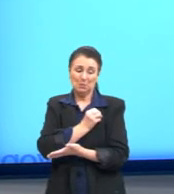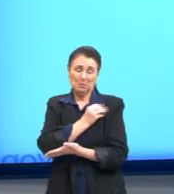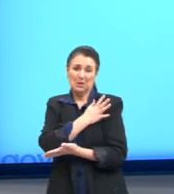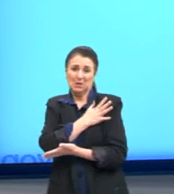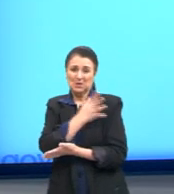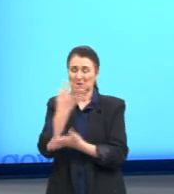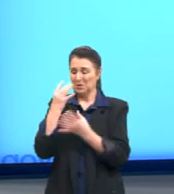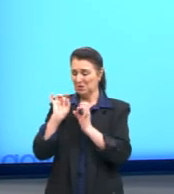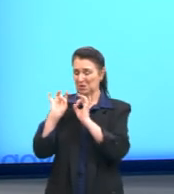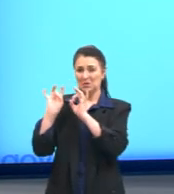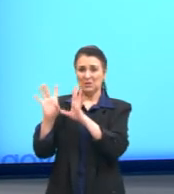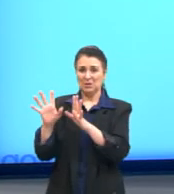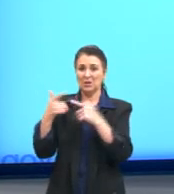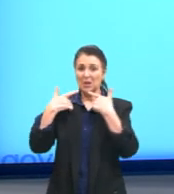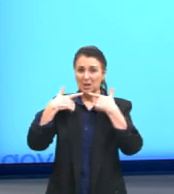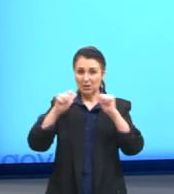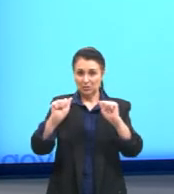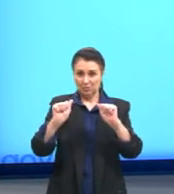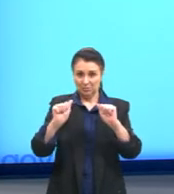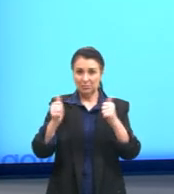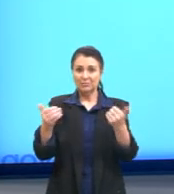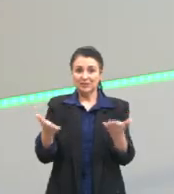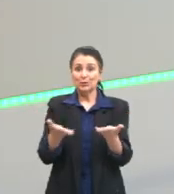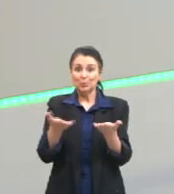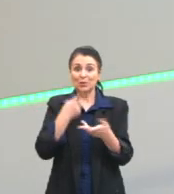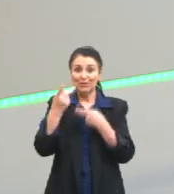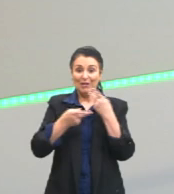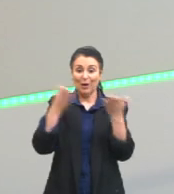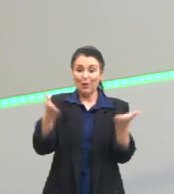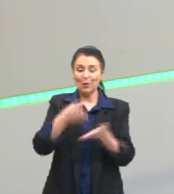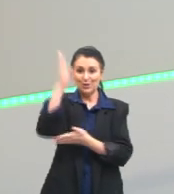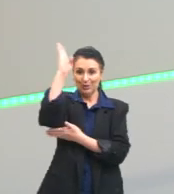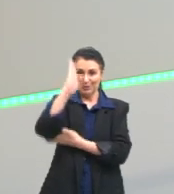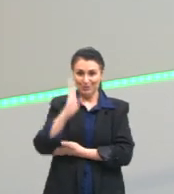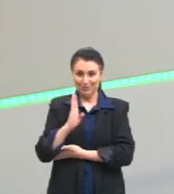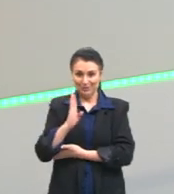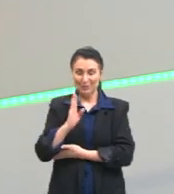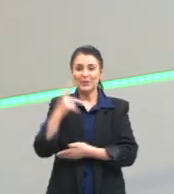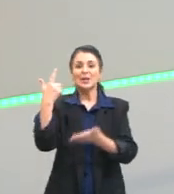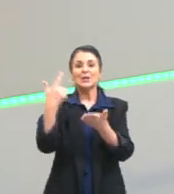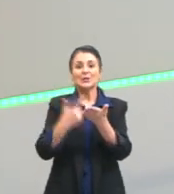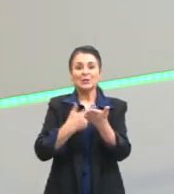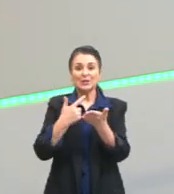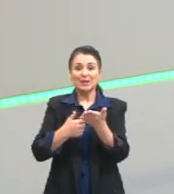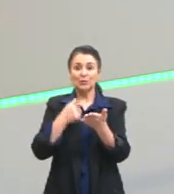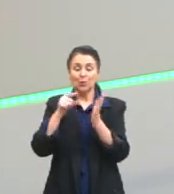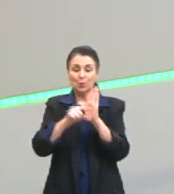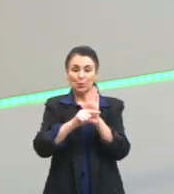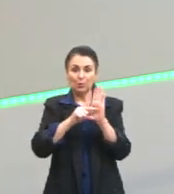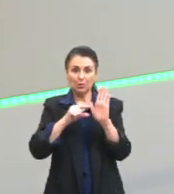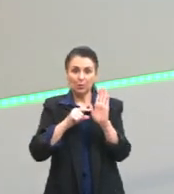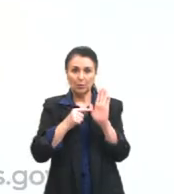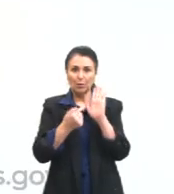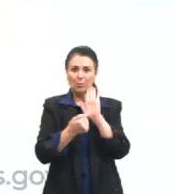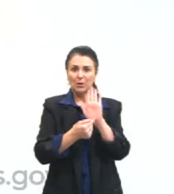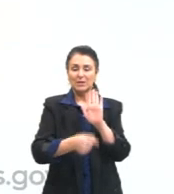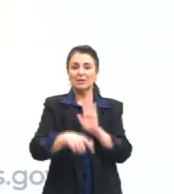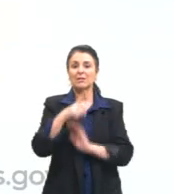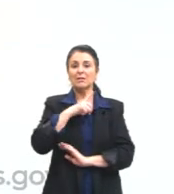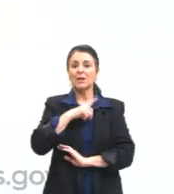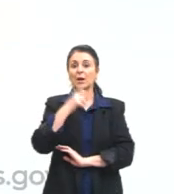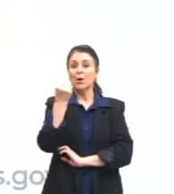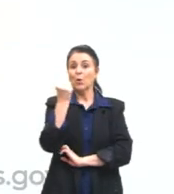se fala ainda hoje no Brasil. E, nesse livro, o Marcos Banho, ele nos traz oito mitos